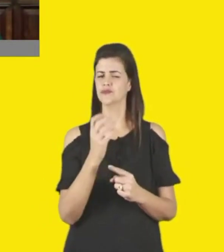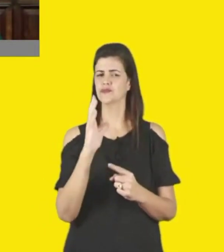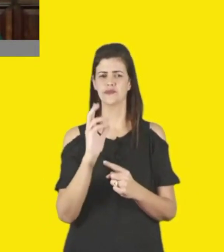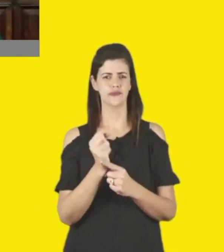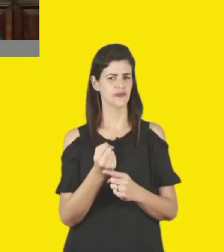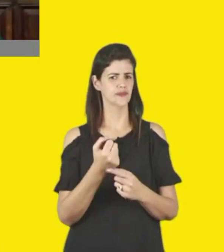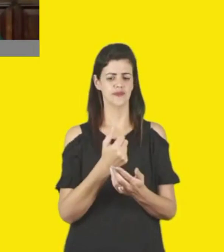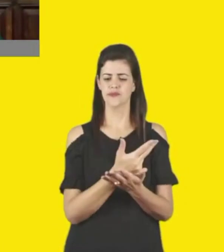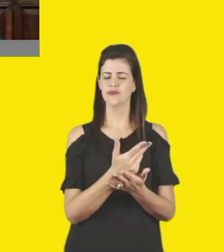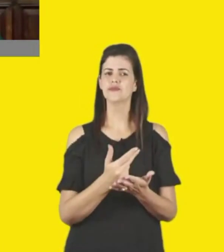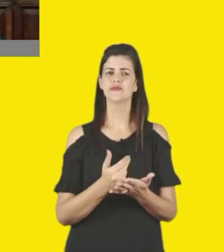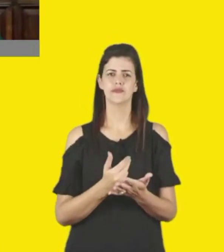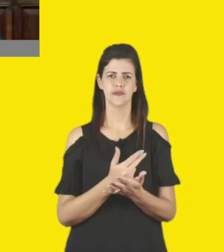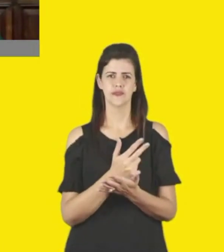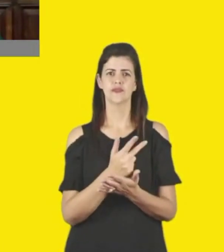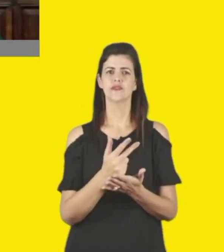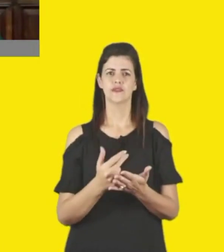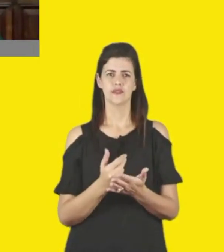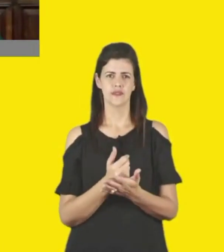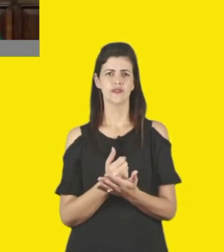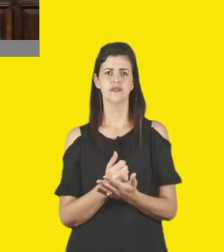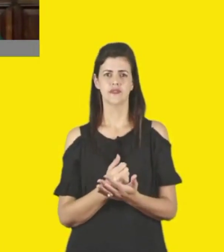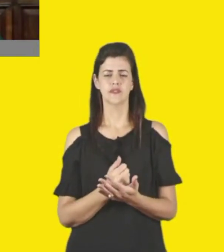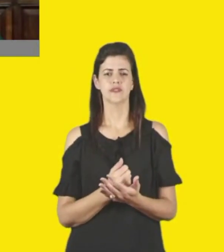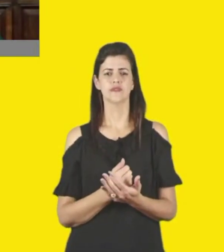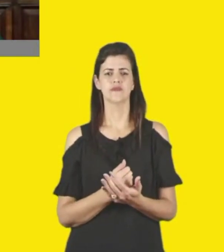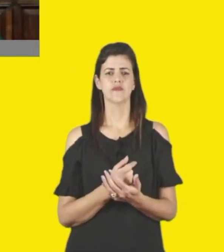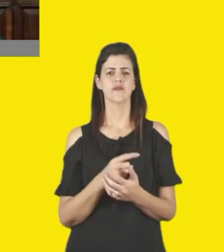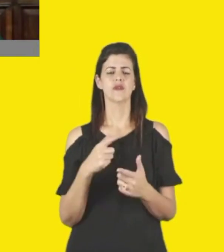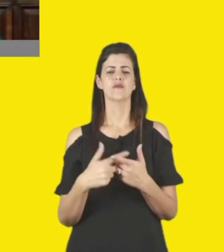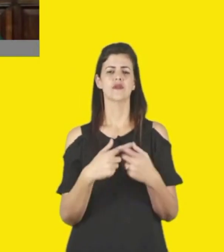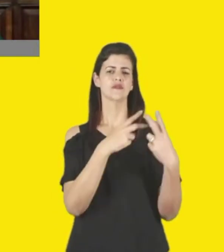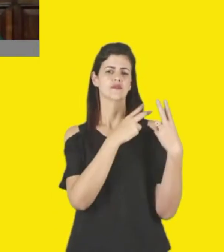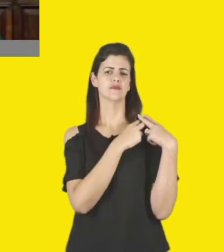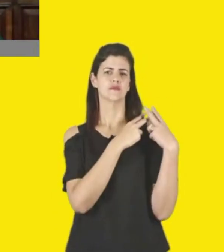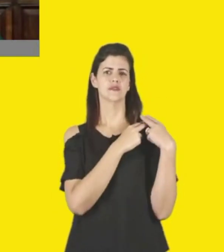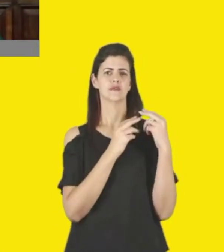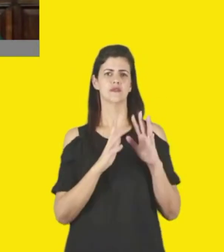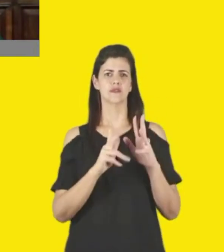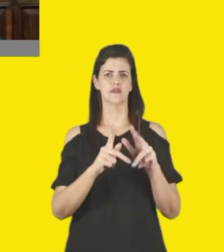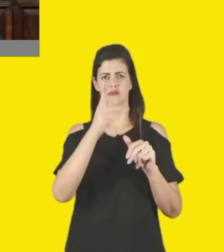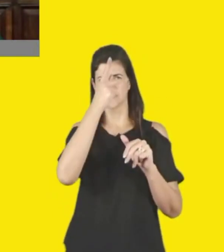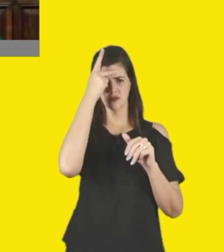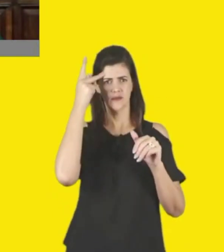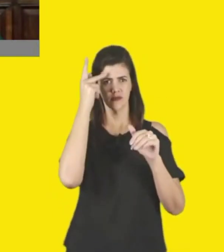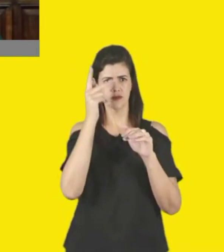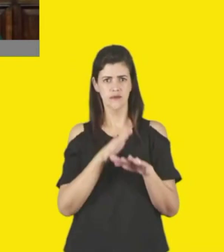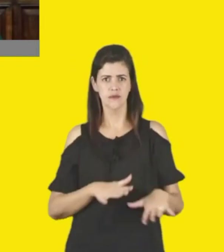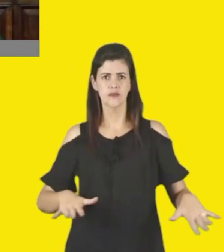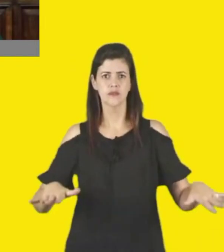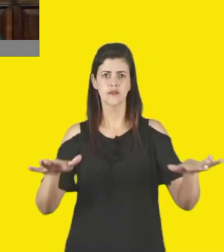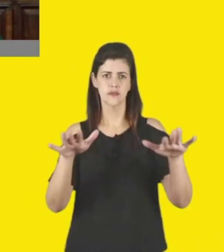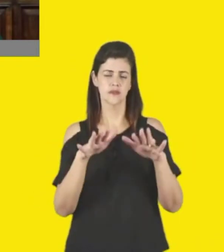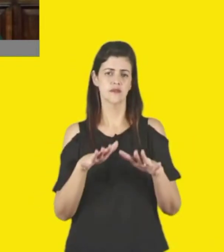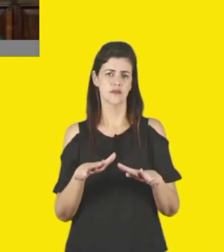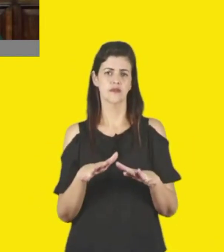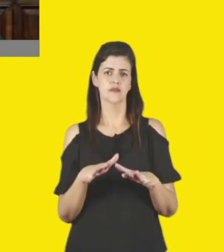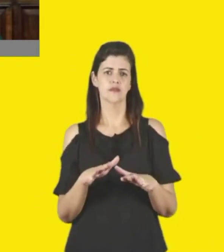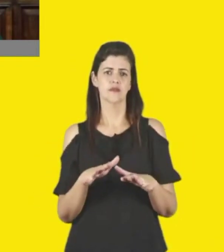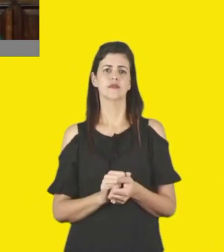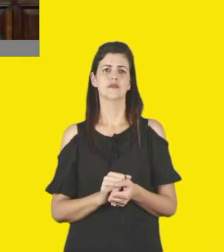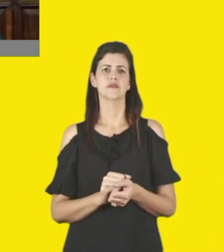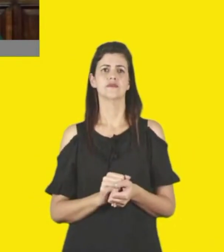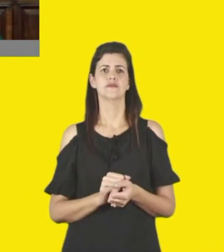é, de uma certa maneira, uma responsabilidade de todos, é um trabalho, acho que estamos com o